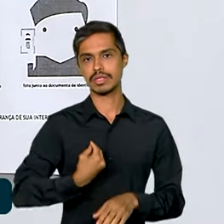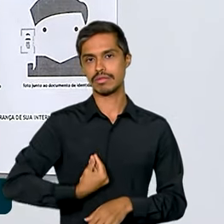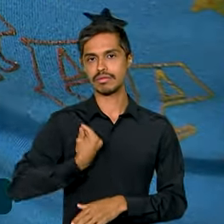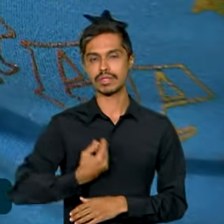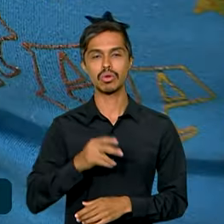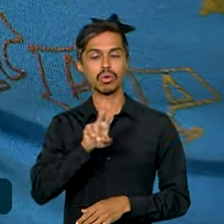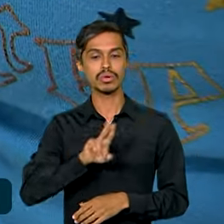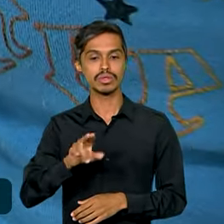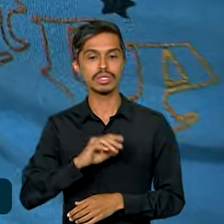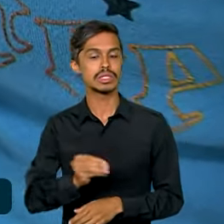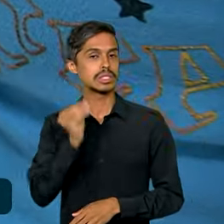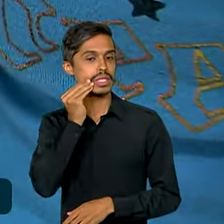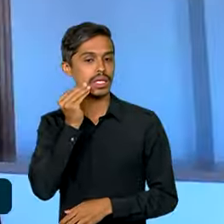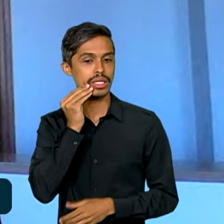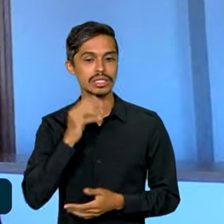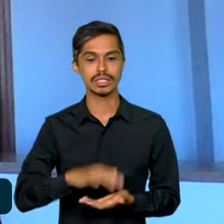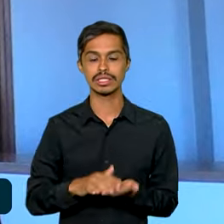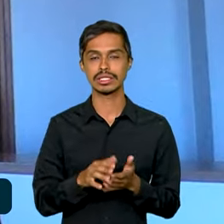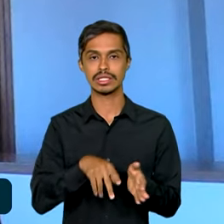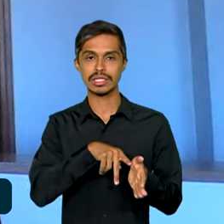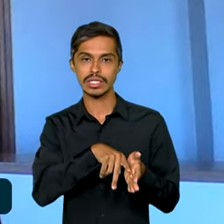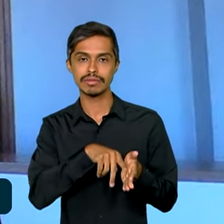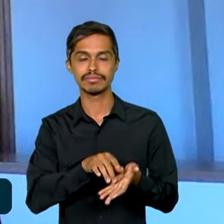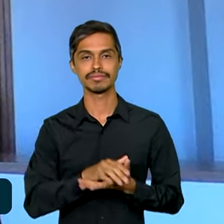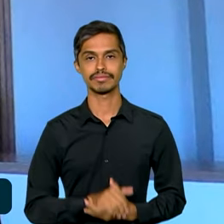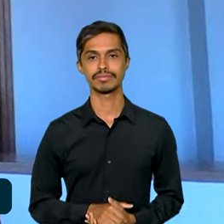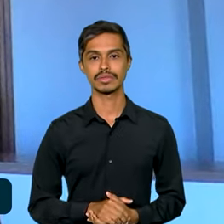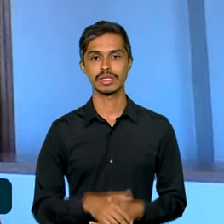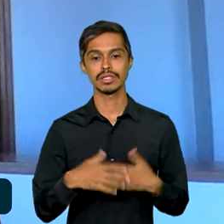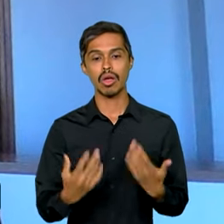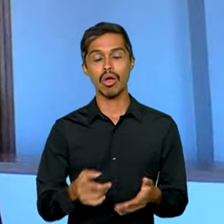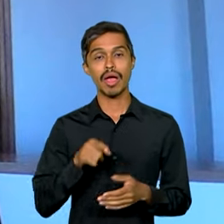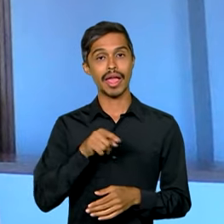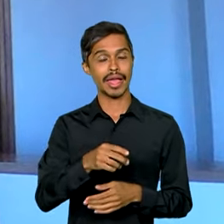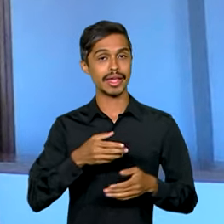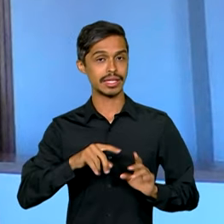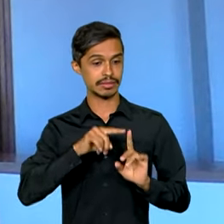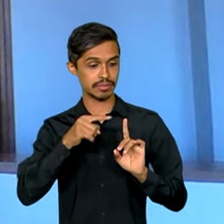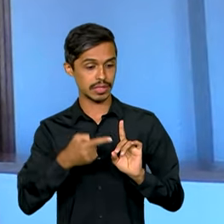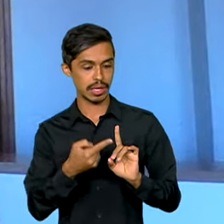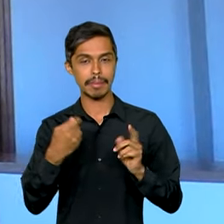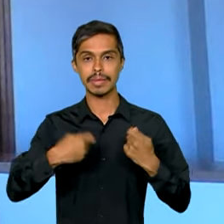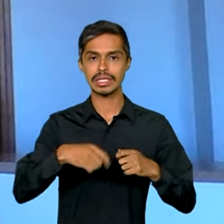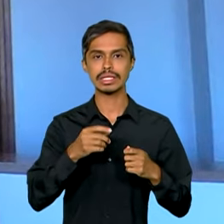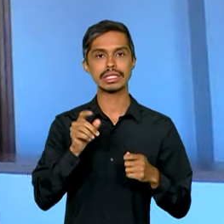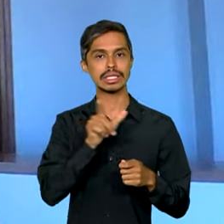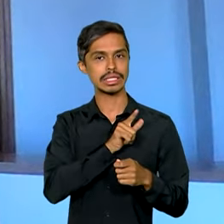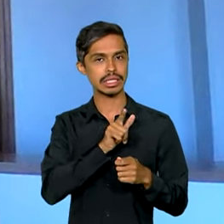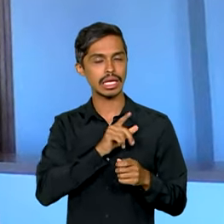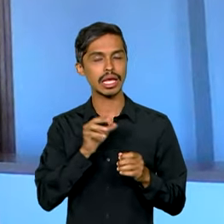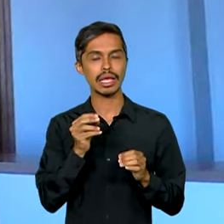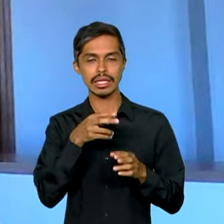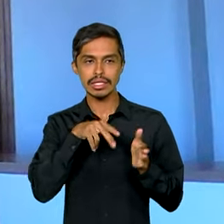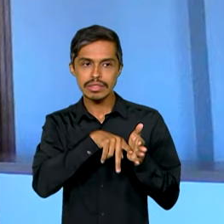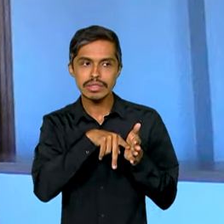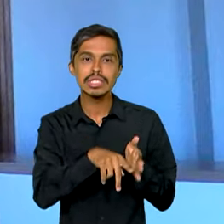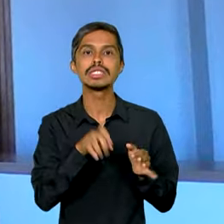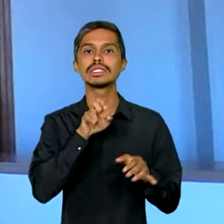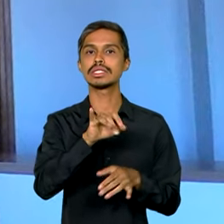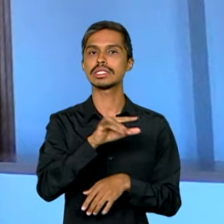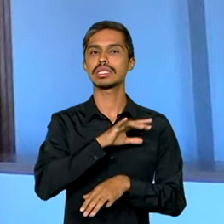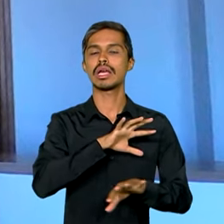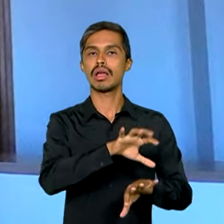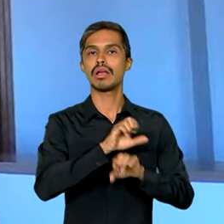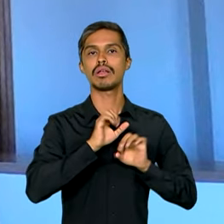meio de testes e exames. Junto com o diagnóstico da gestação, ela tem que ter o diagnóstico do HIV, para que ela tenha a